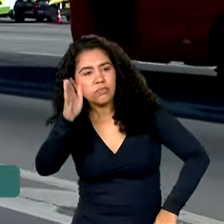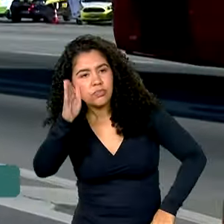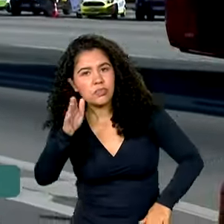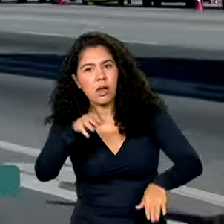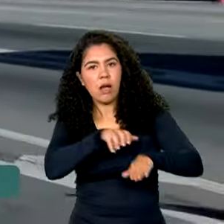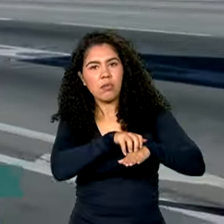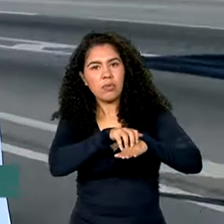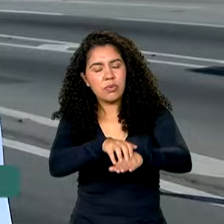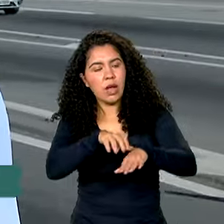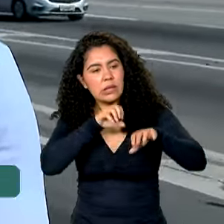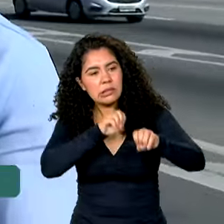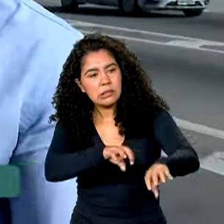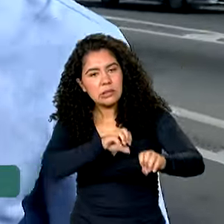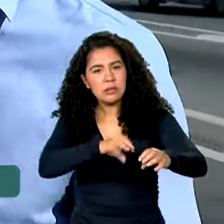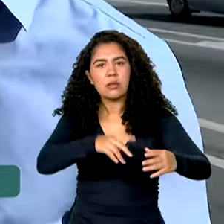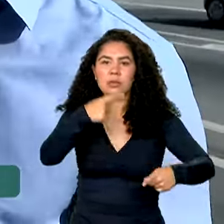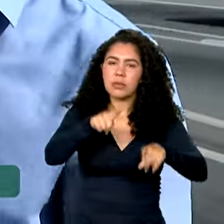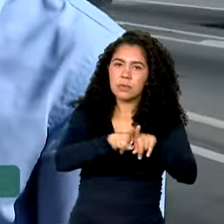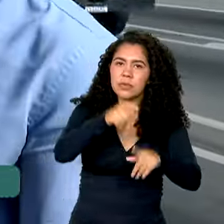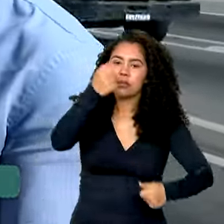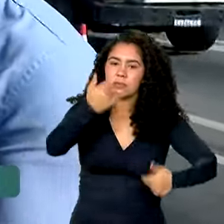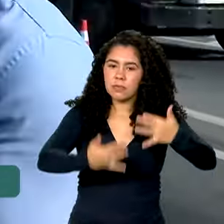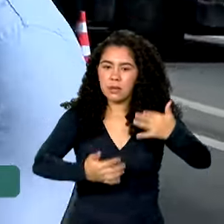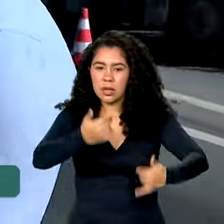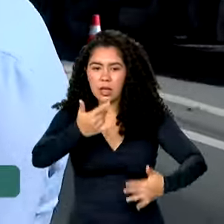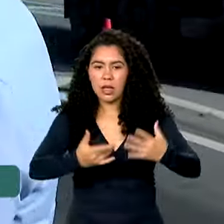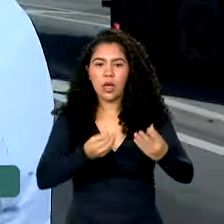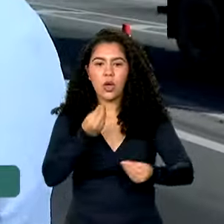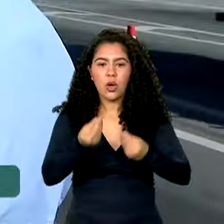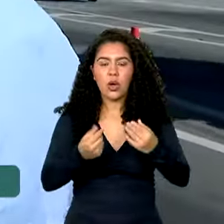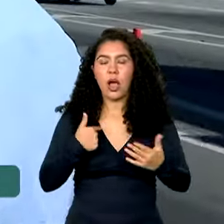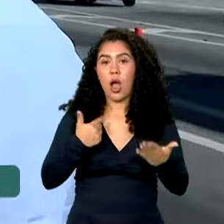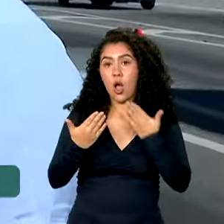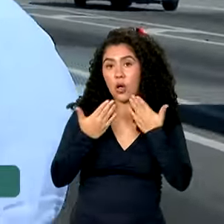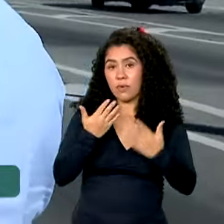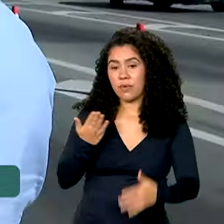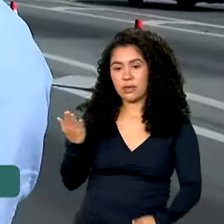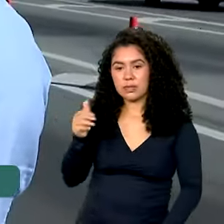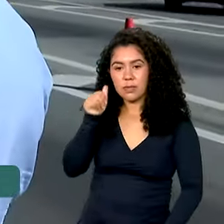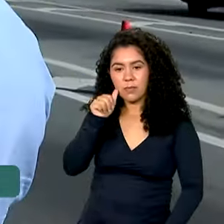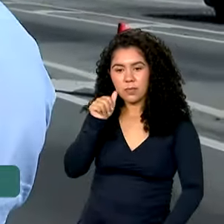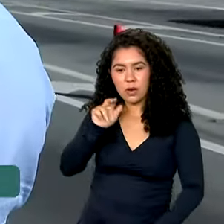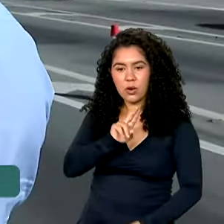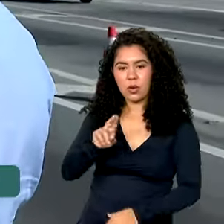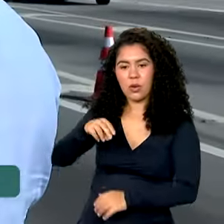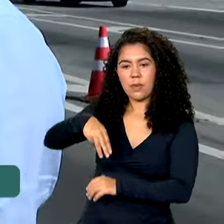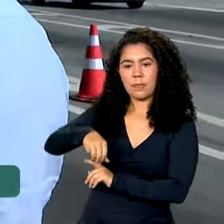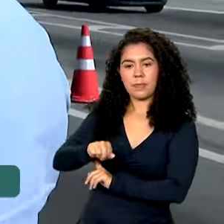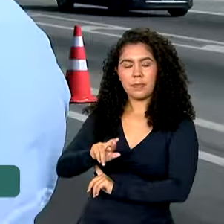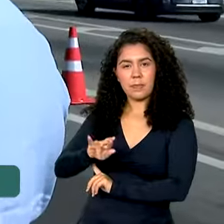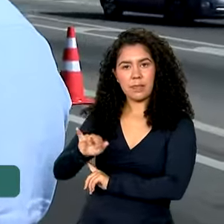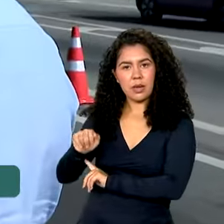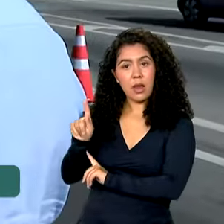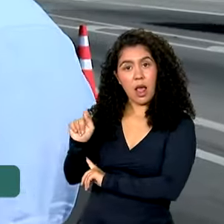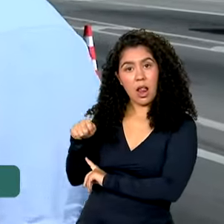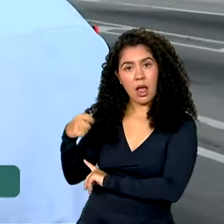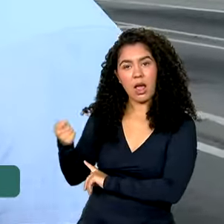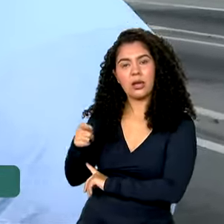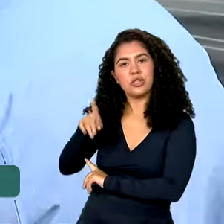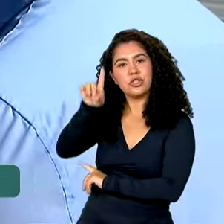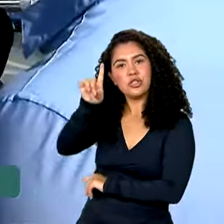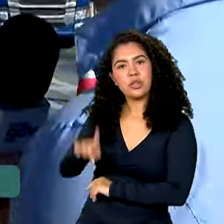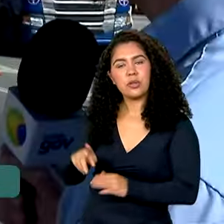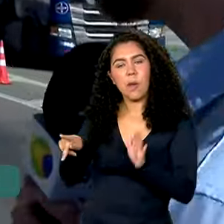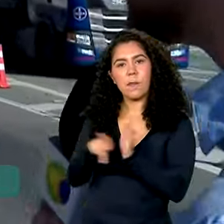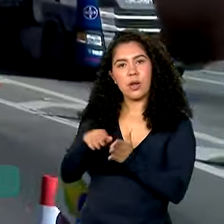motoristas. E a gente fala, explica essa ação agora, conversando com a Maria Alice Nascimento Souza, que é diretora